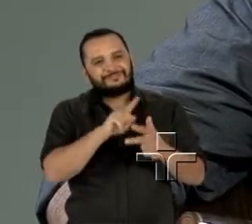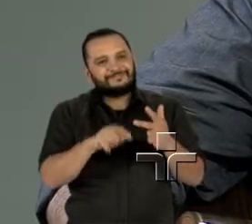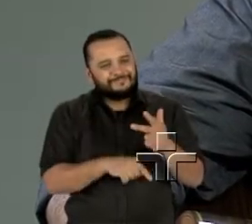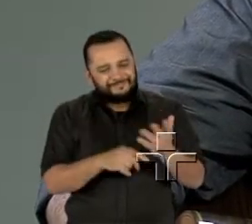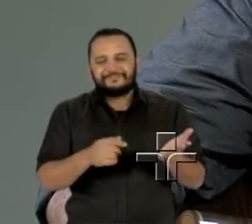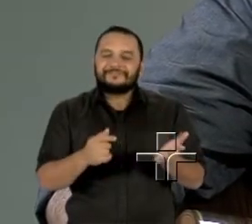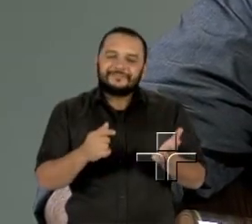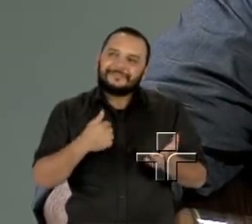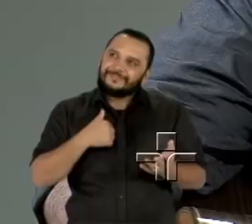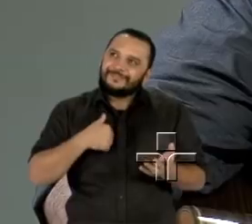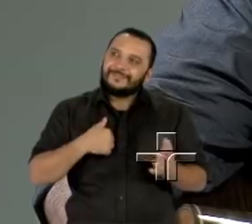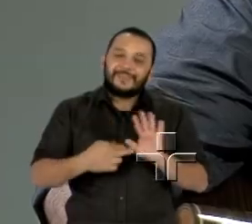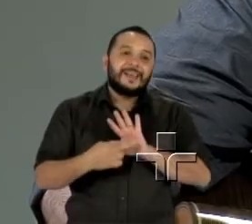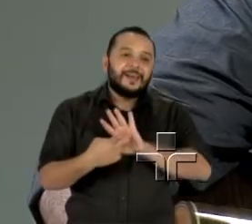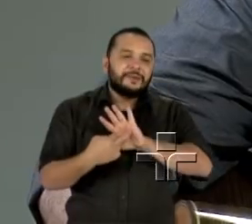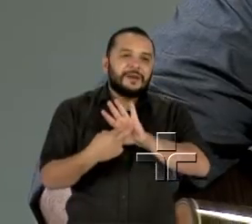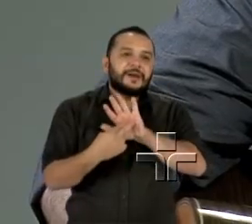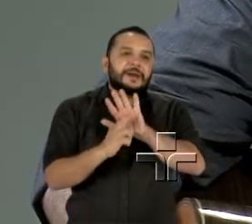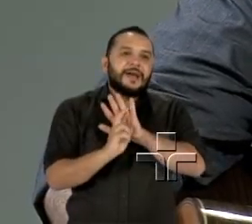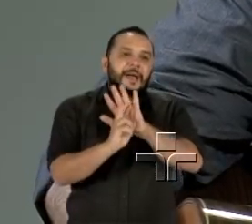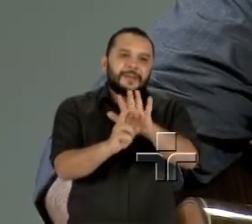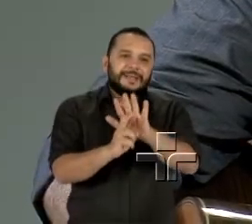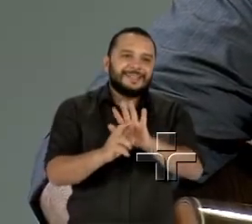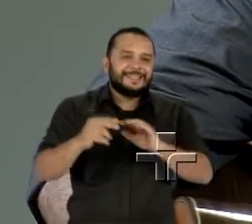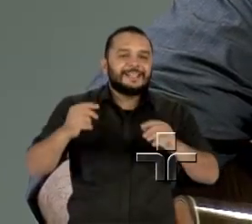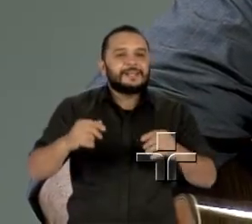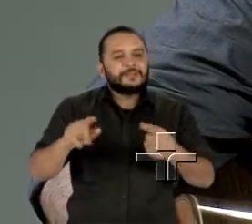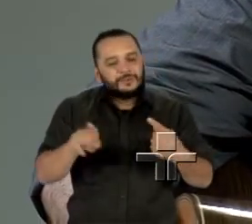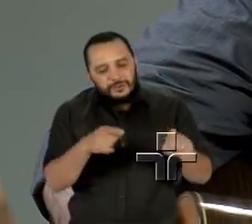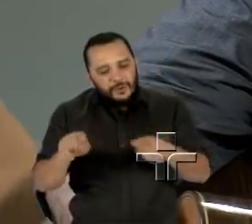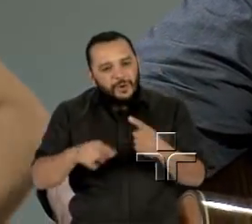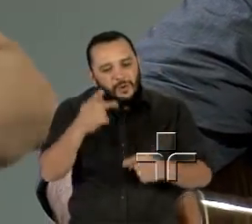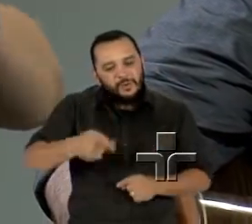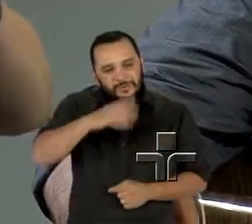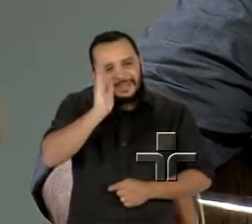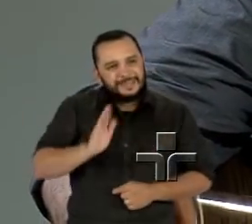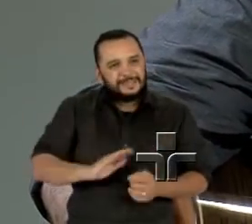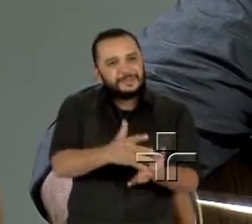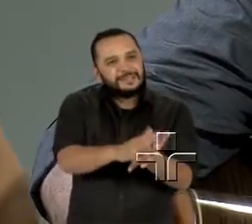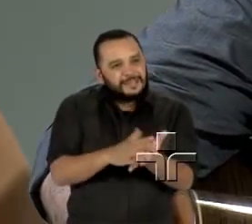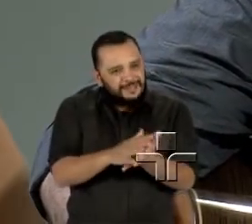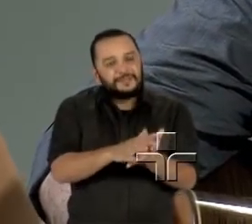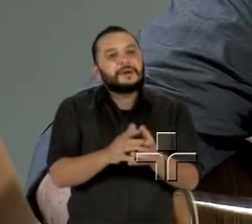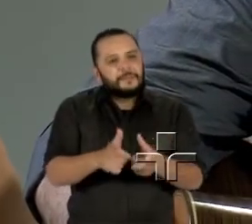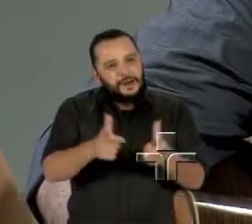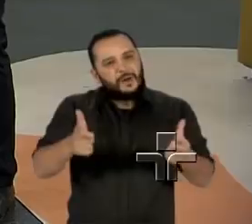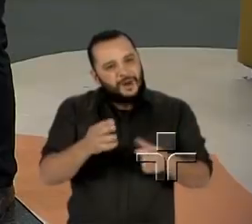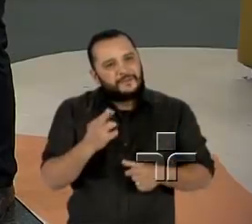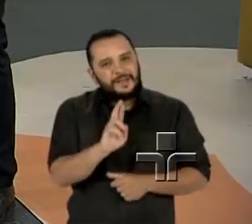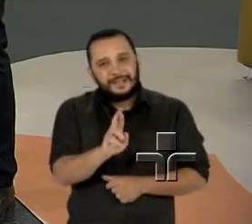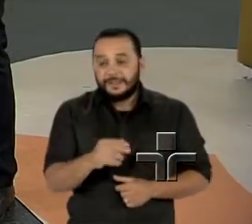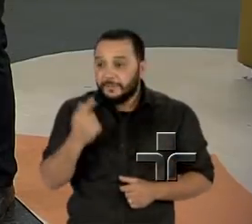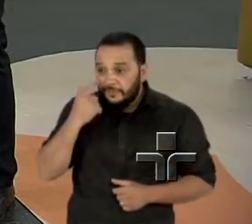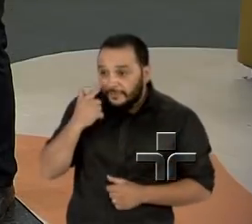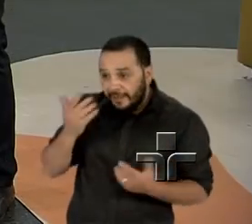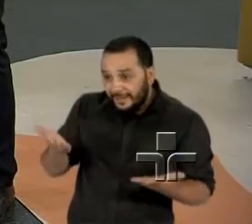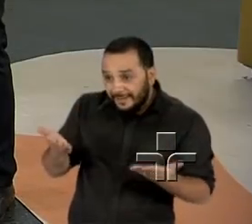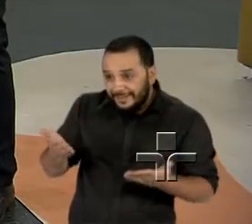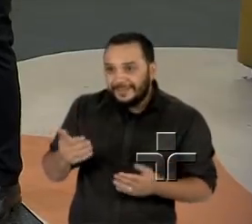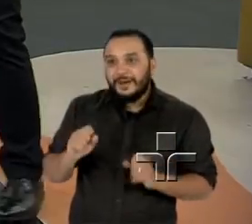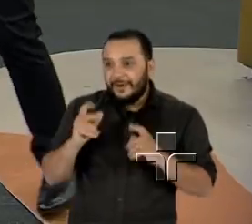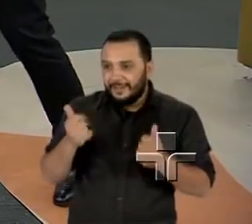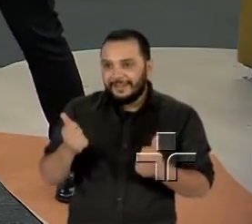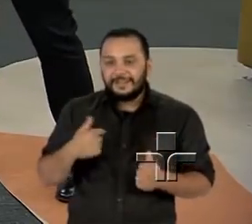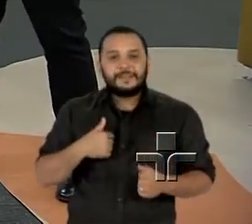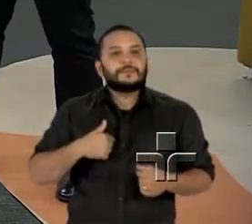o nosso som mesmo, né? Samba, o chorinho, que foram as maiores referências. Maravilha. Vamos ouvir, então? Vamos ouvir.